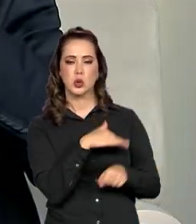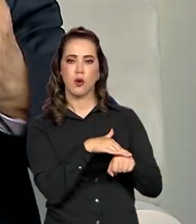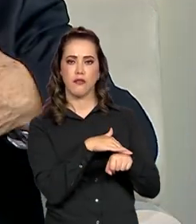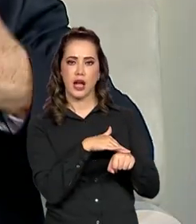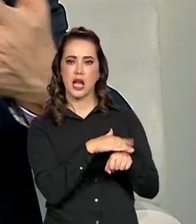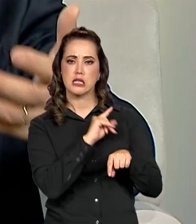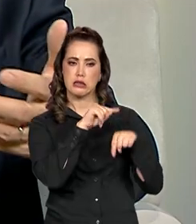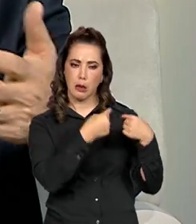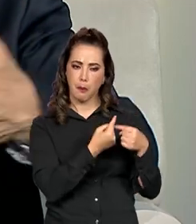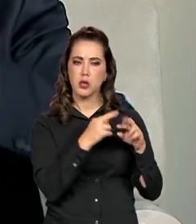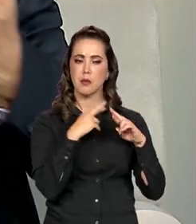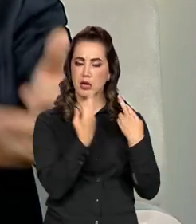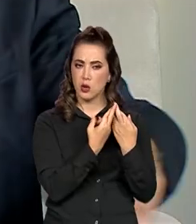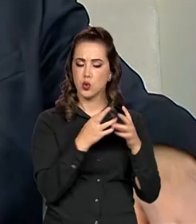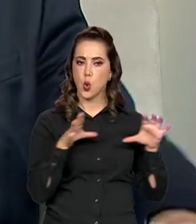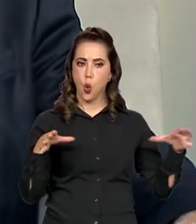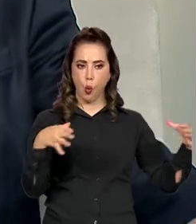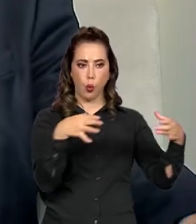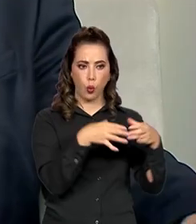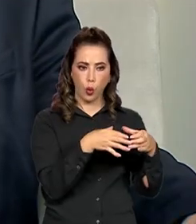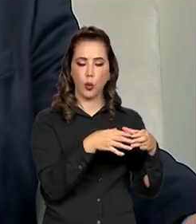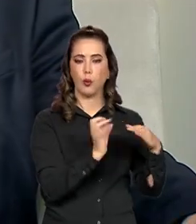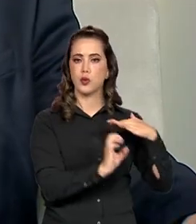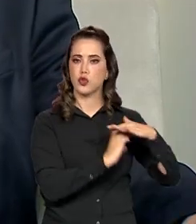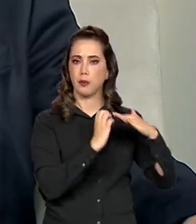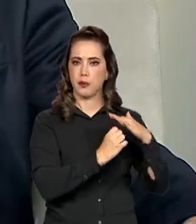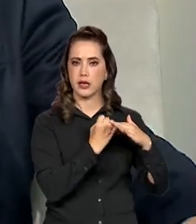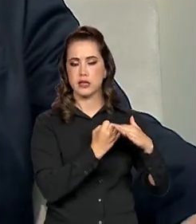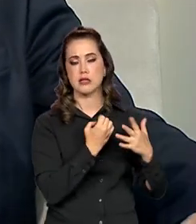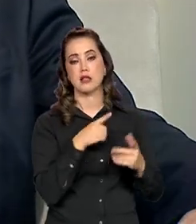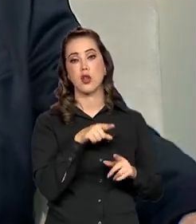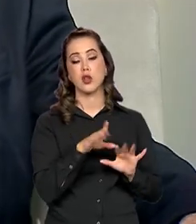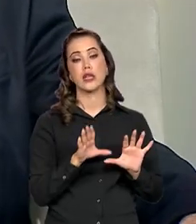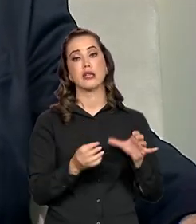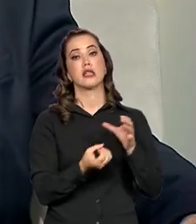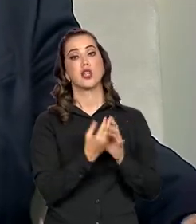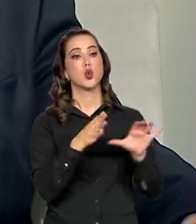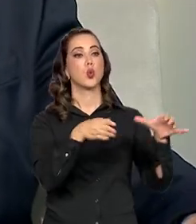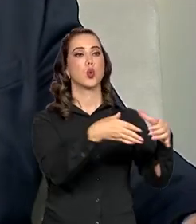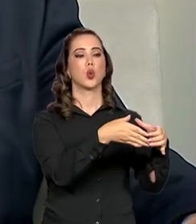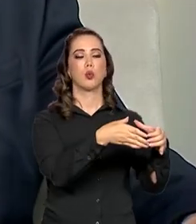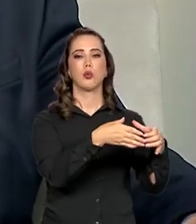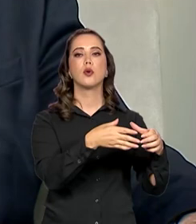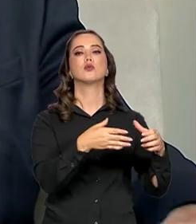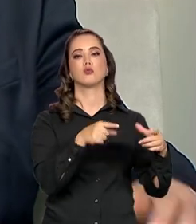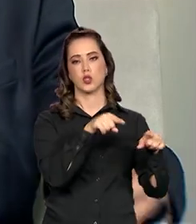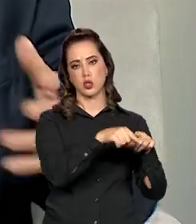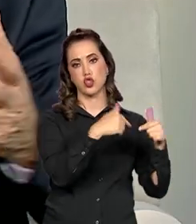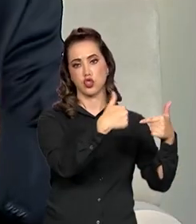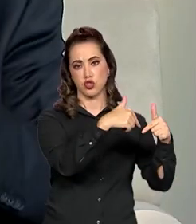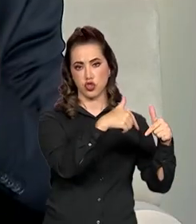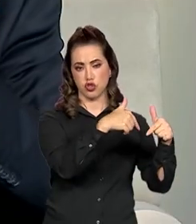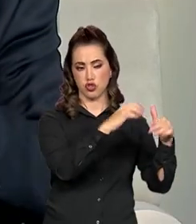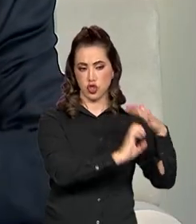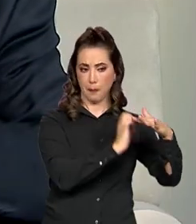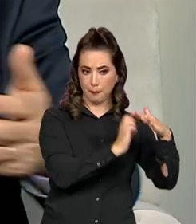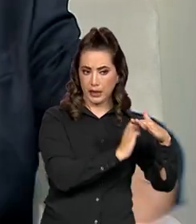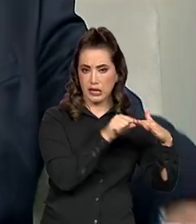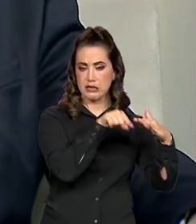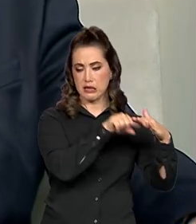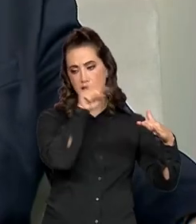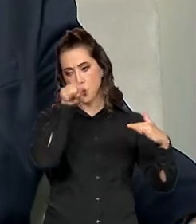depois fazer um conjunto, uma reunião com um conjunto delas, para fazer um monte de bancada também dos empregadores, das